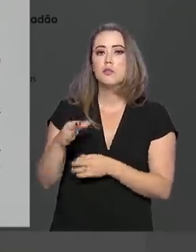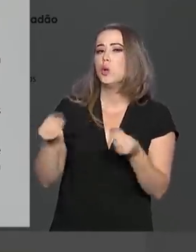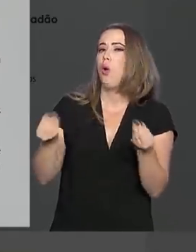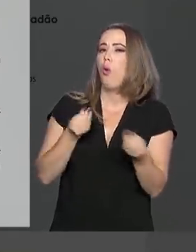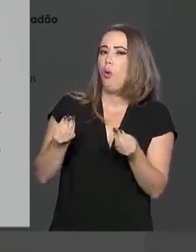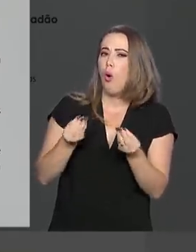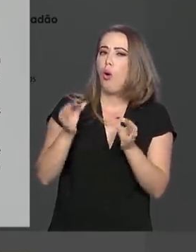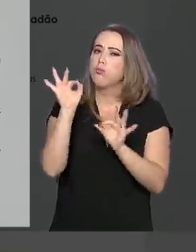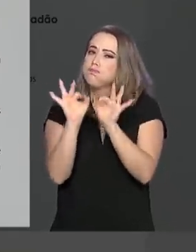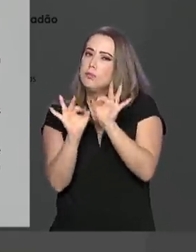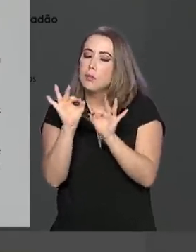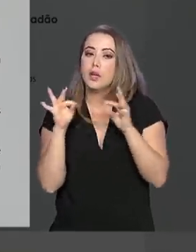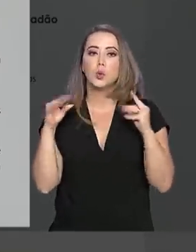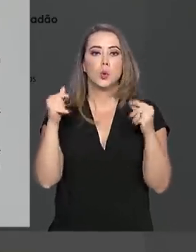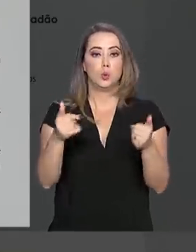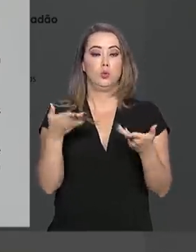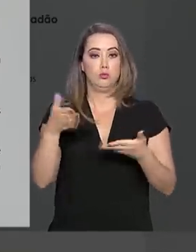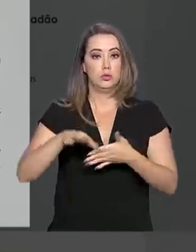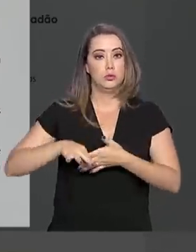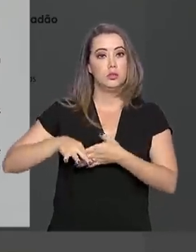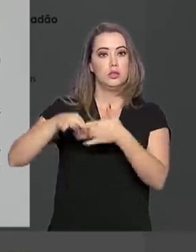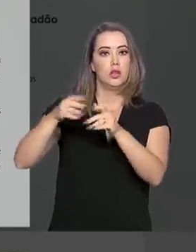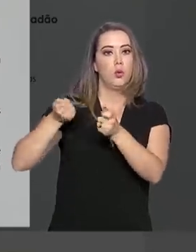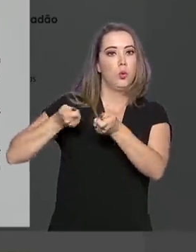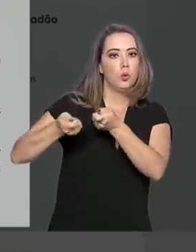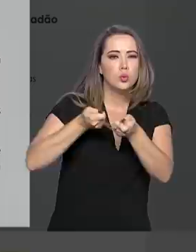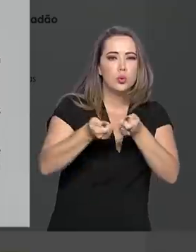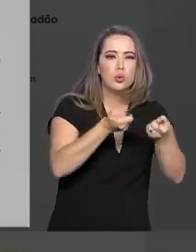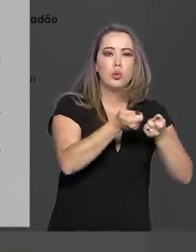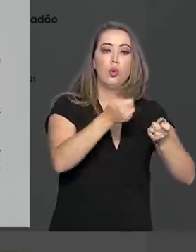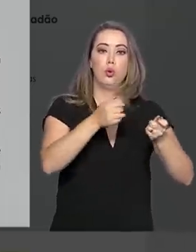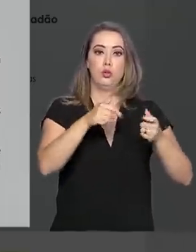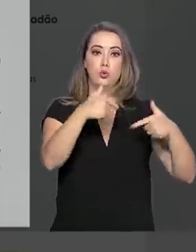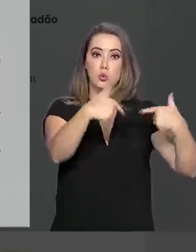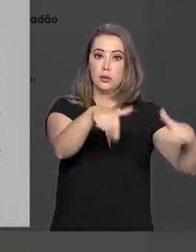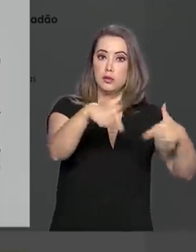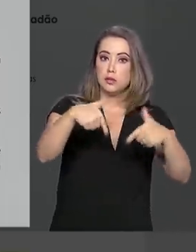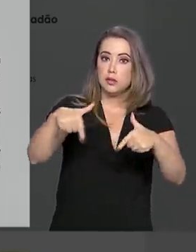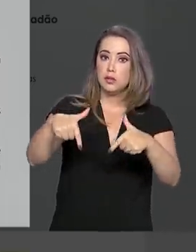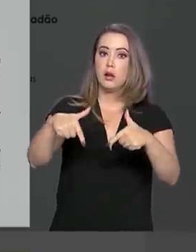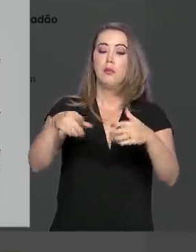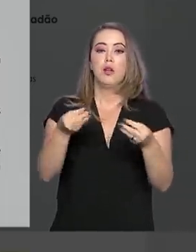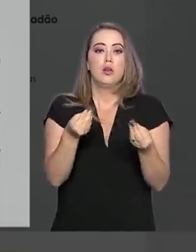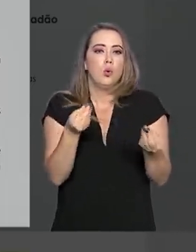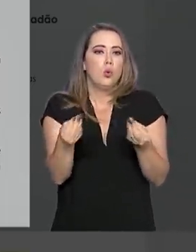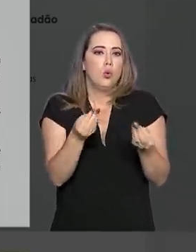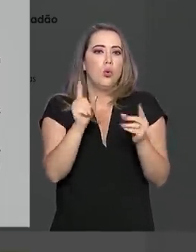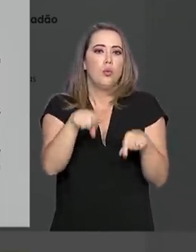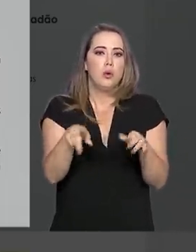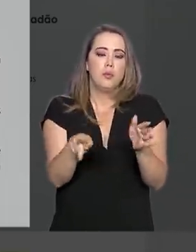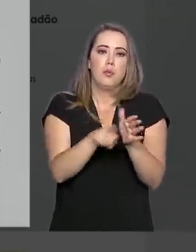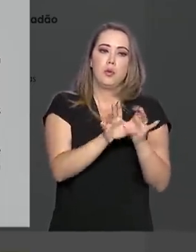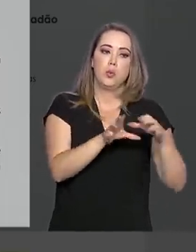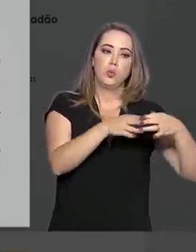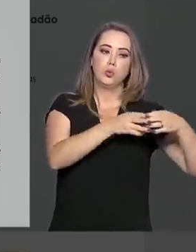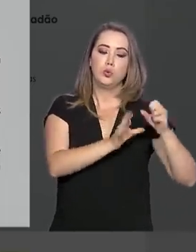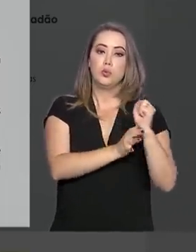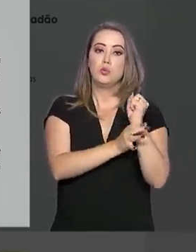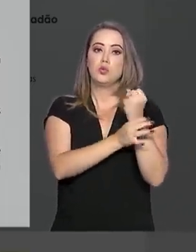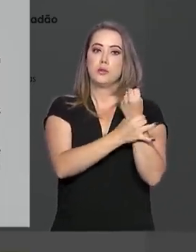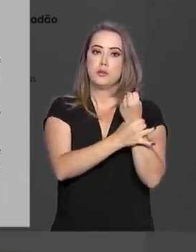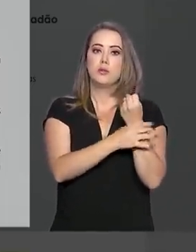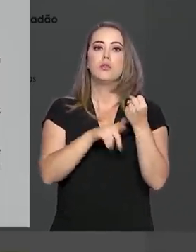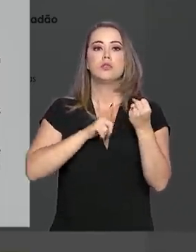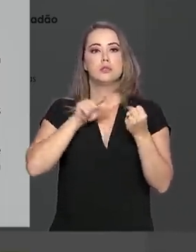pela operação. Esse comando assumirá o controle operacional dos efetivos e dos meios pertencentes aos órgãos de segurança